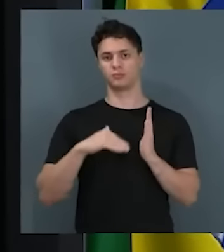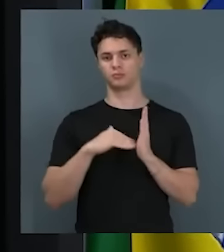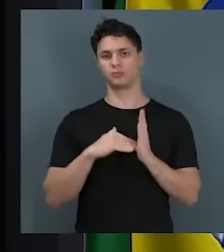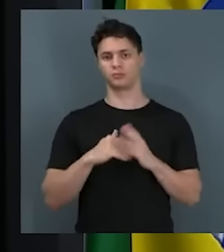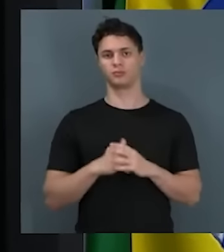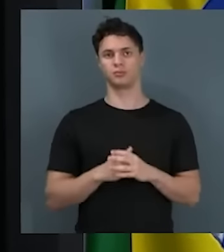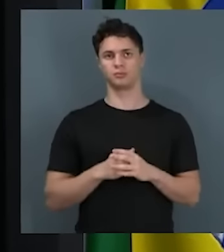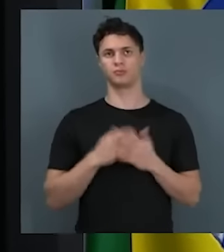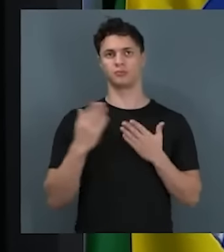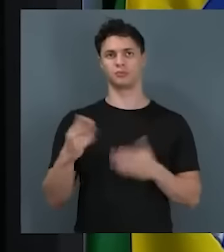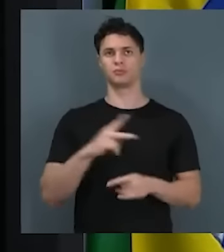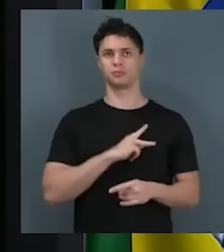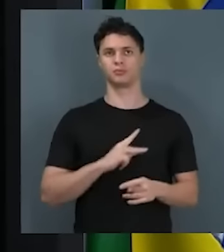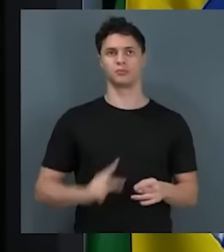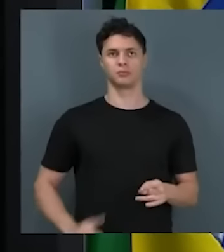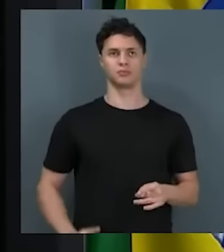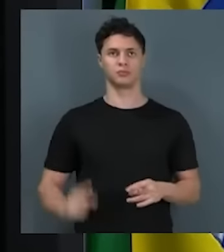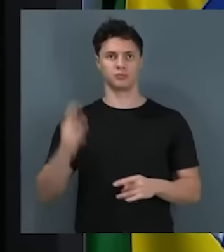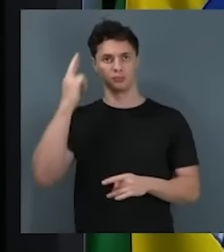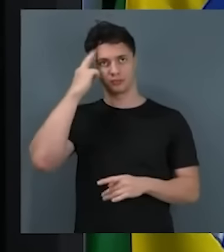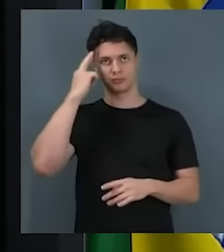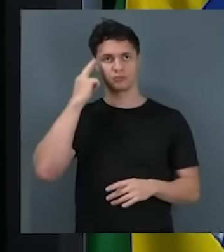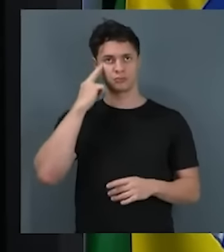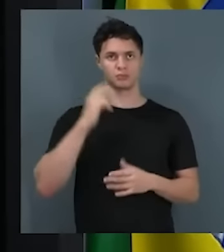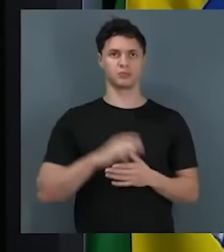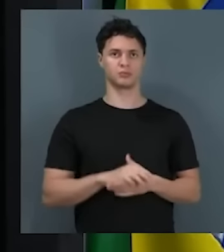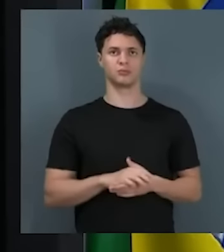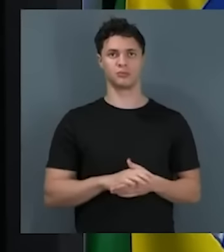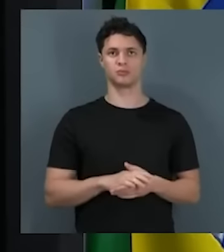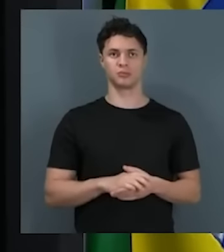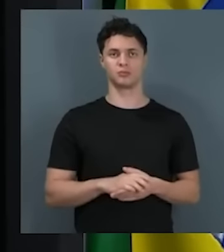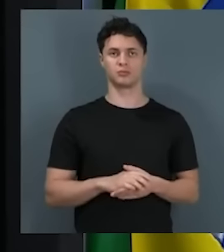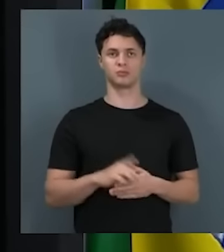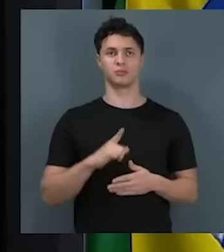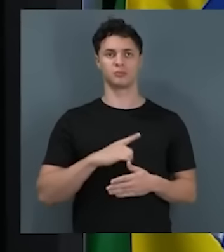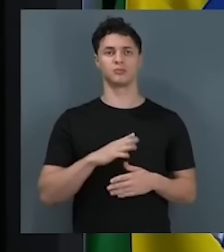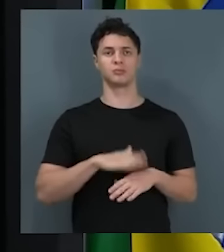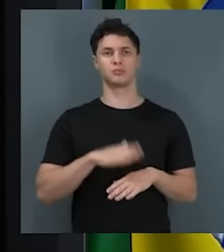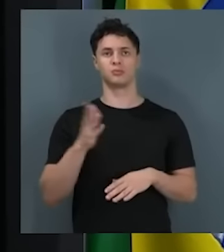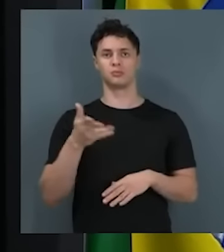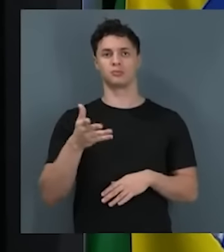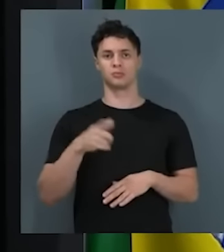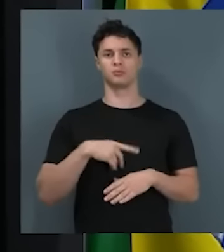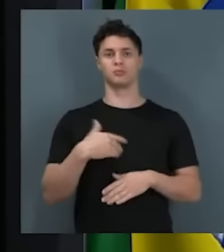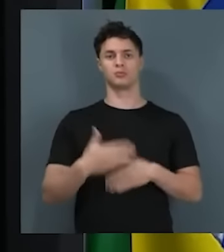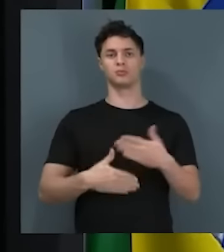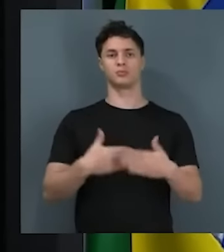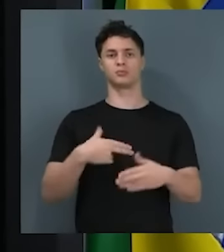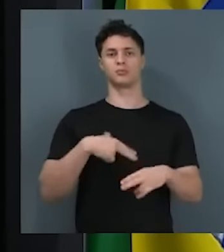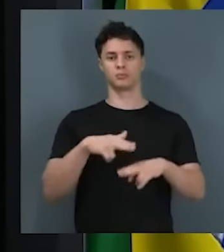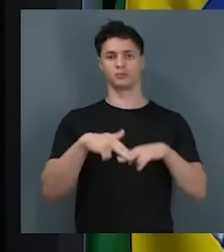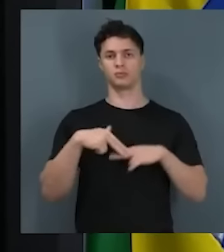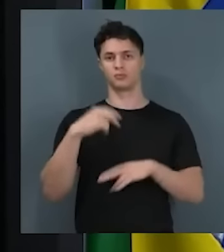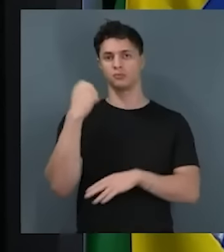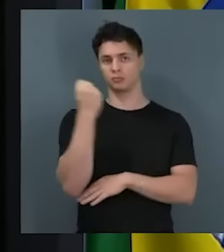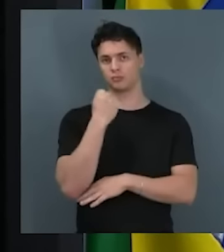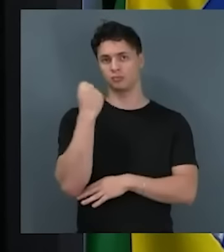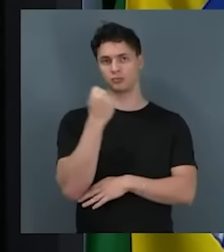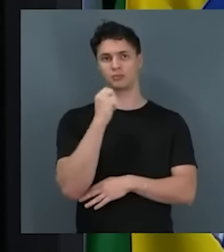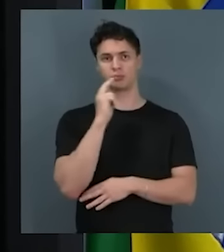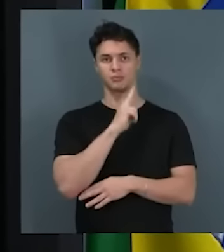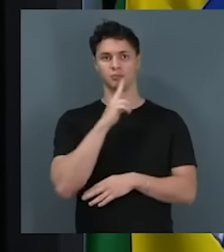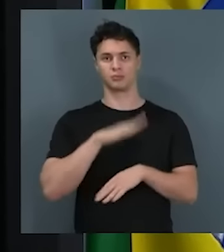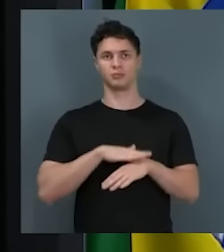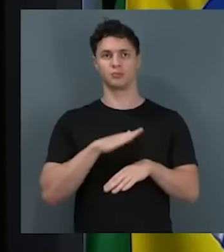figura do nosso presidente, Rodrigo Pacheco, a agilidade na sua tramitação em virtude da gravidade e a urgência do